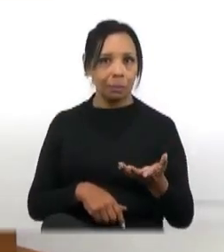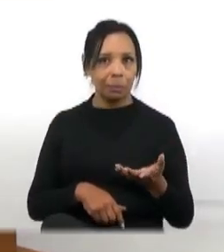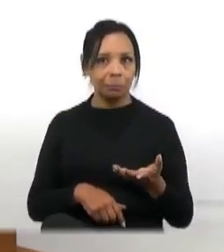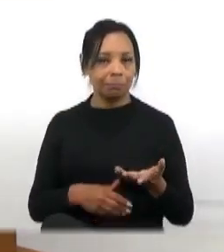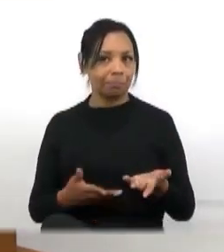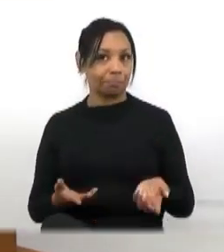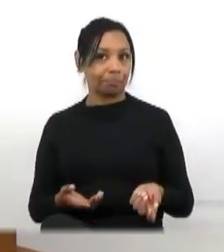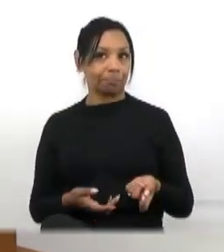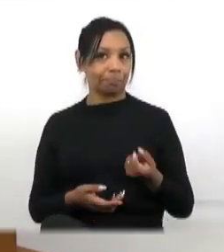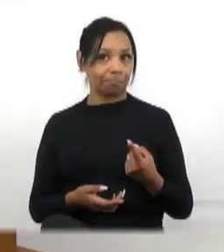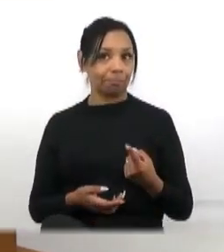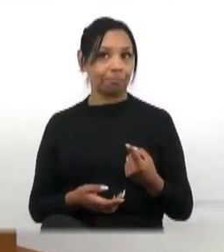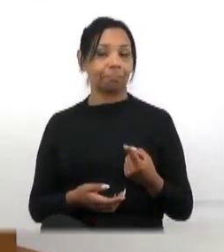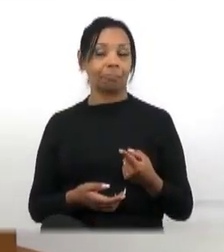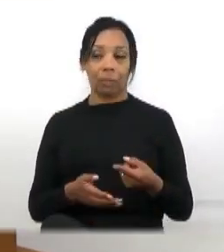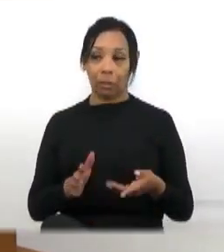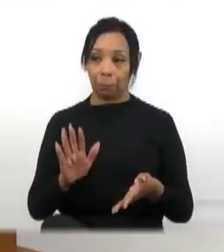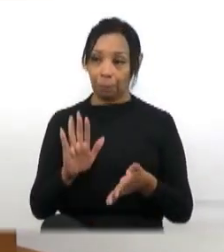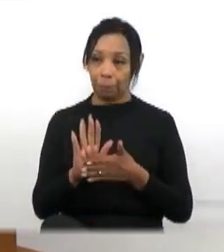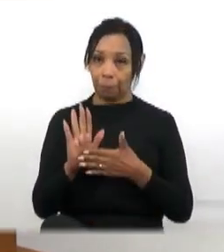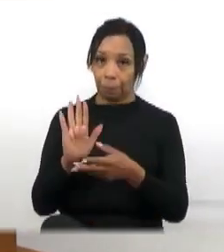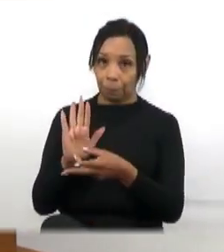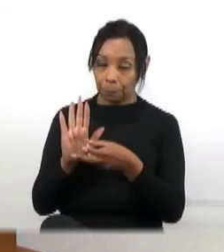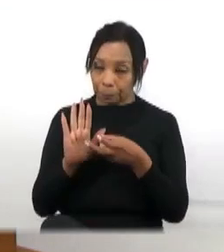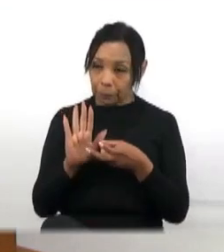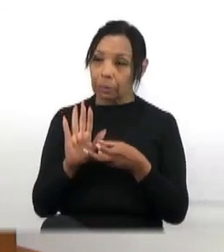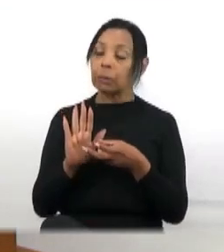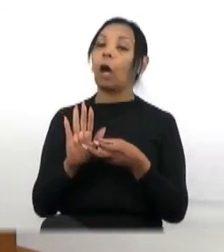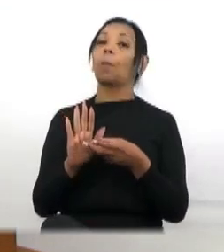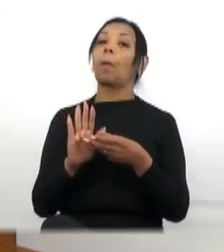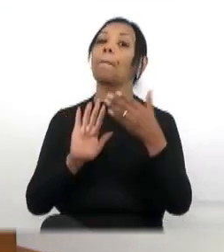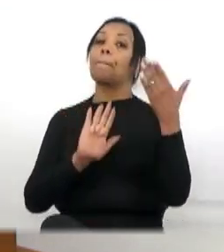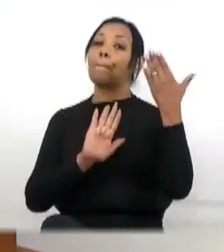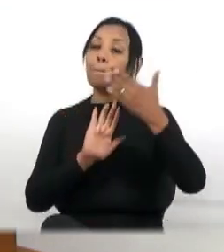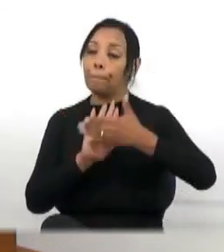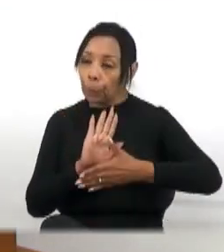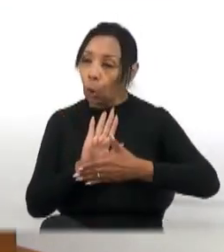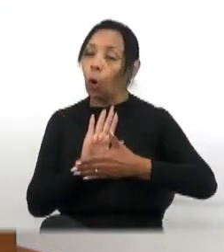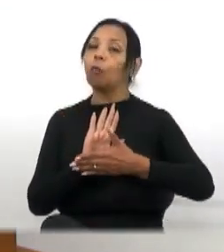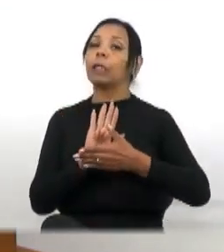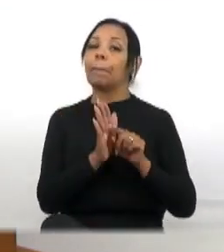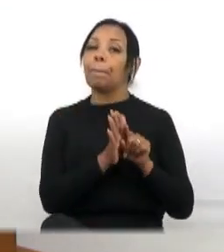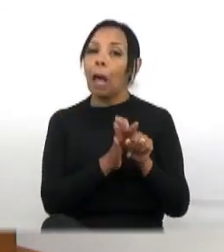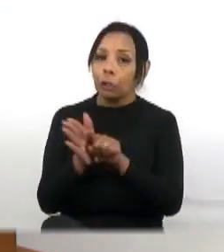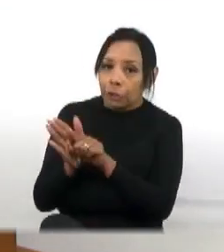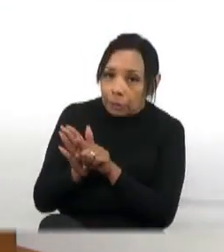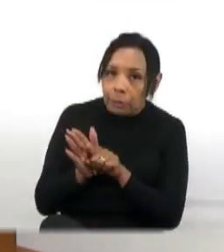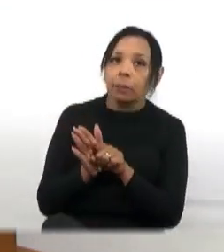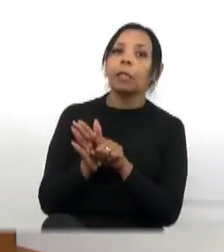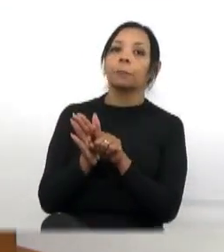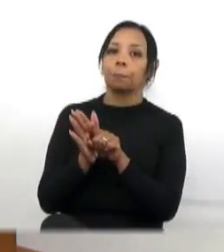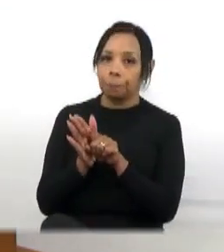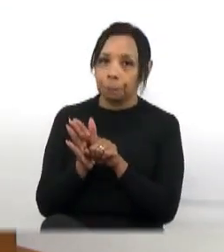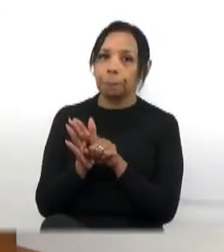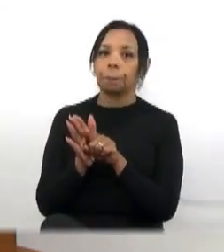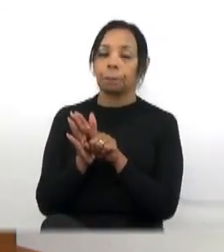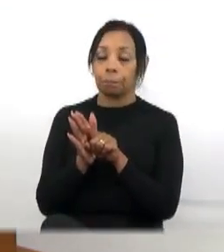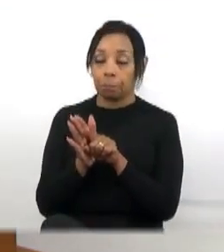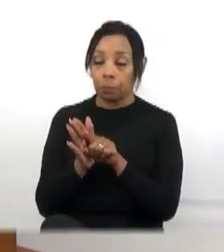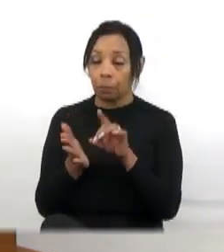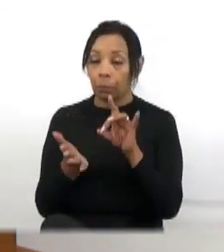Eu quis fazer essa comprovação, esta checagem, e a verdade é essa.